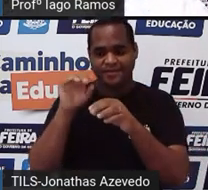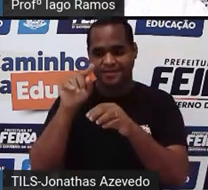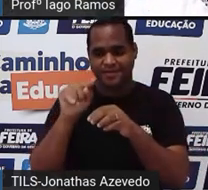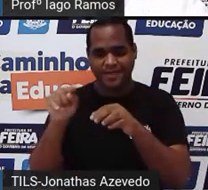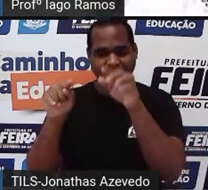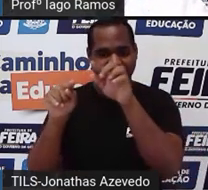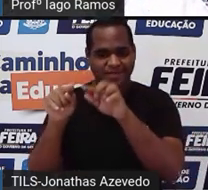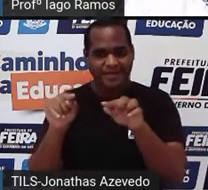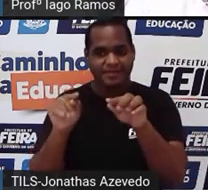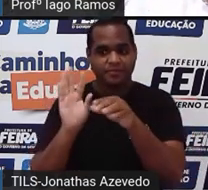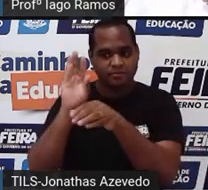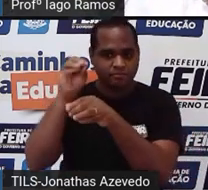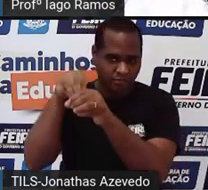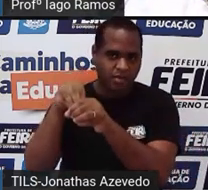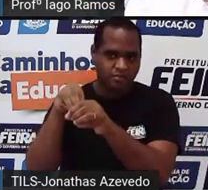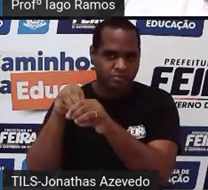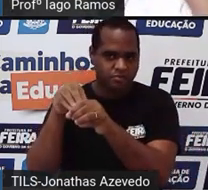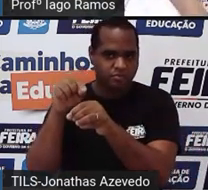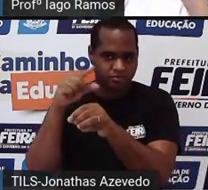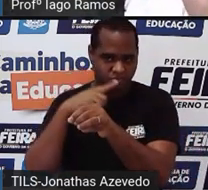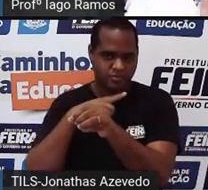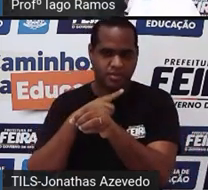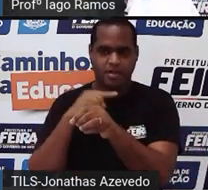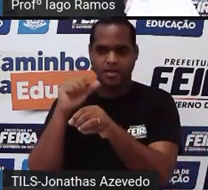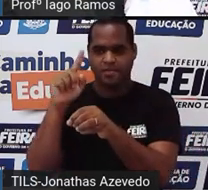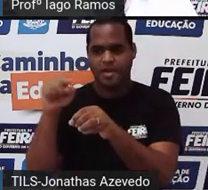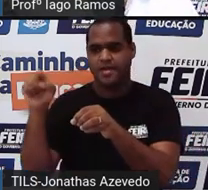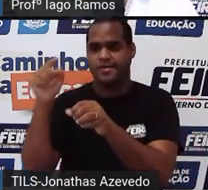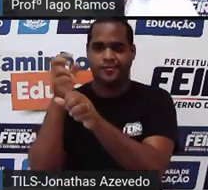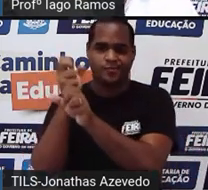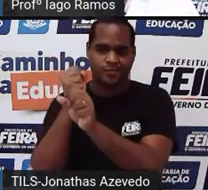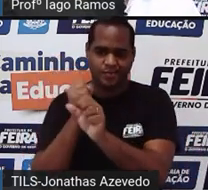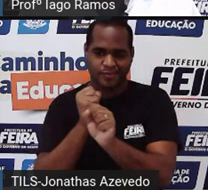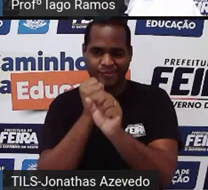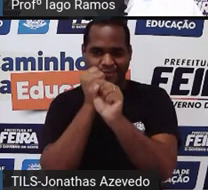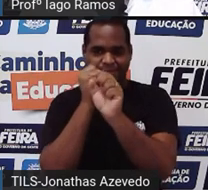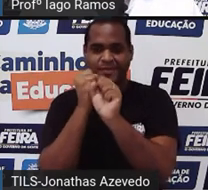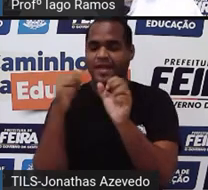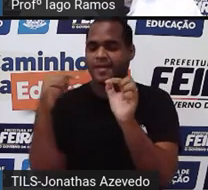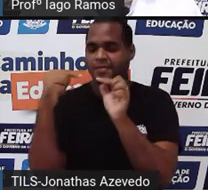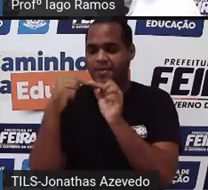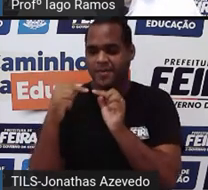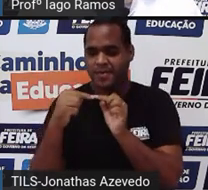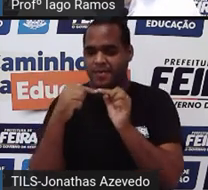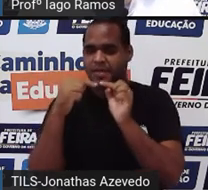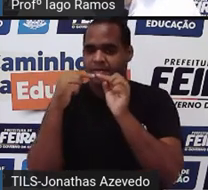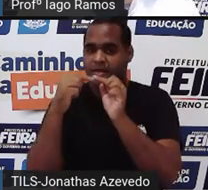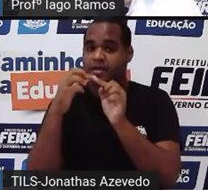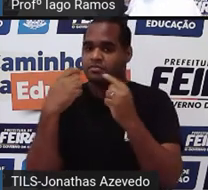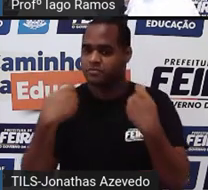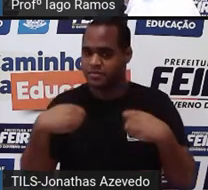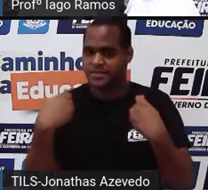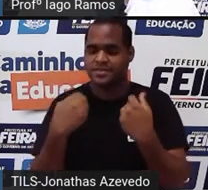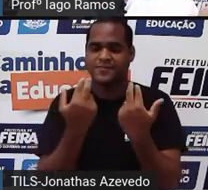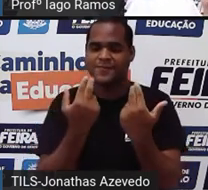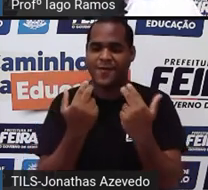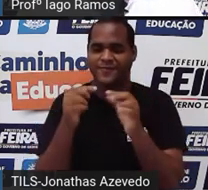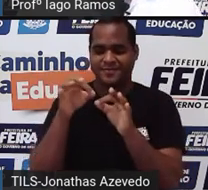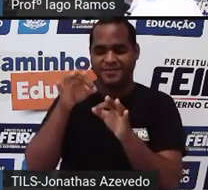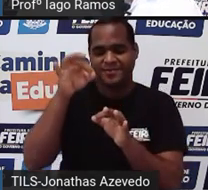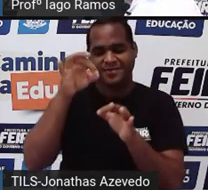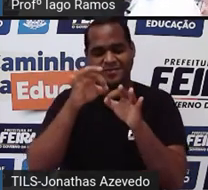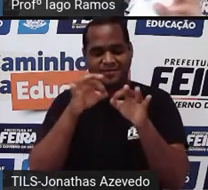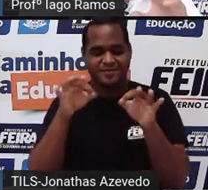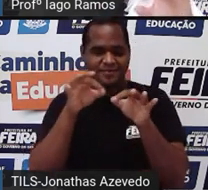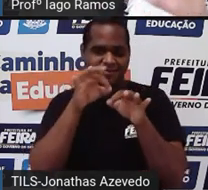duas figuras, né? Esses ângulos que se correspondem precisam ter a mesma medida, tá? E